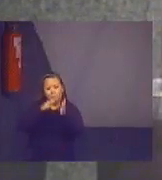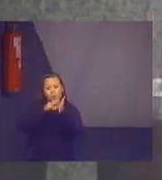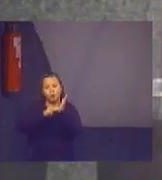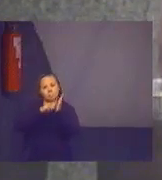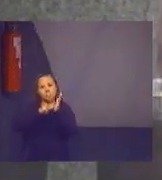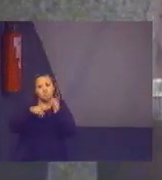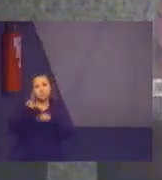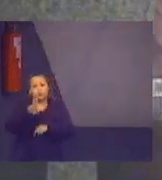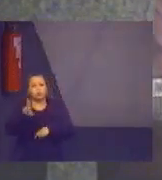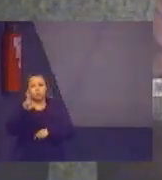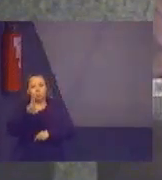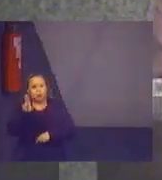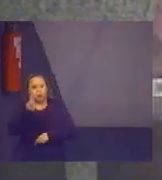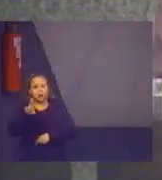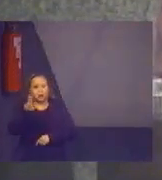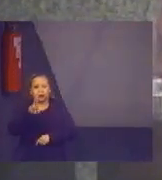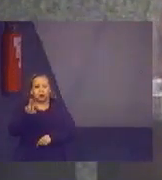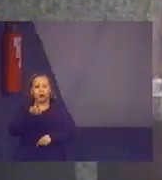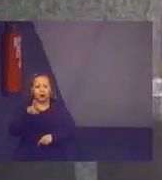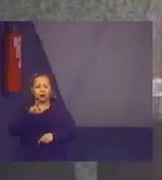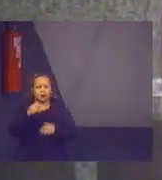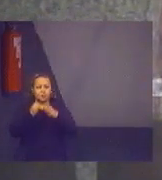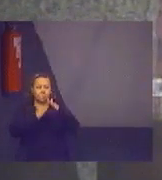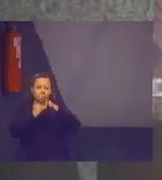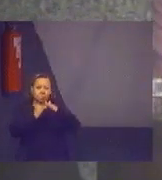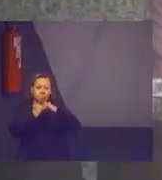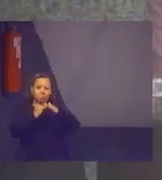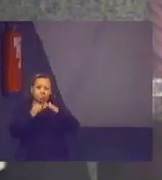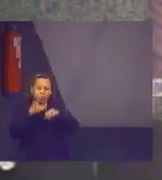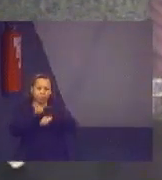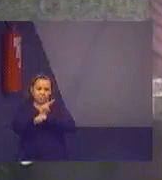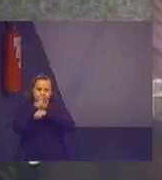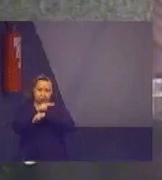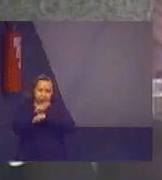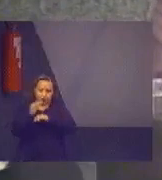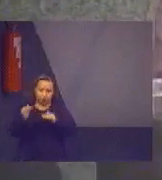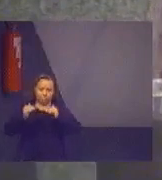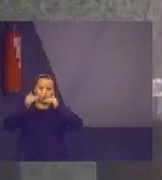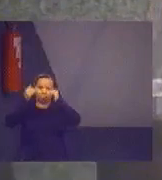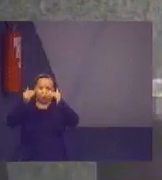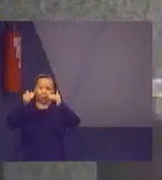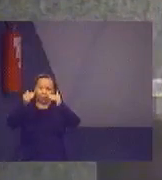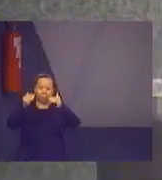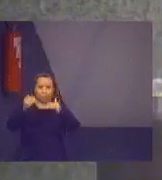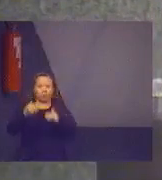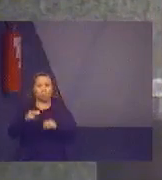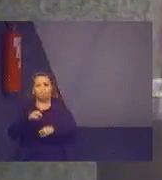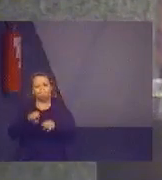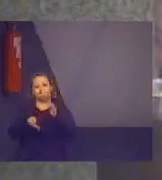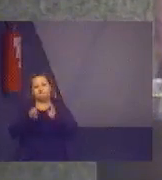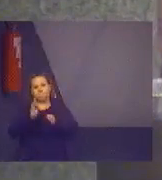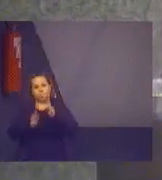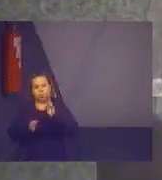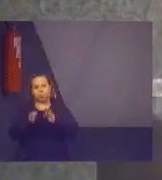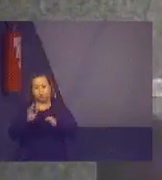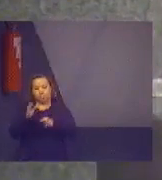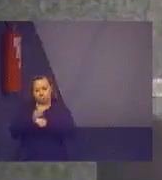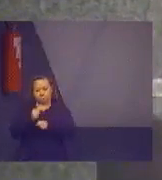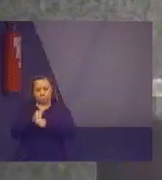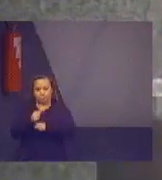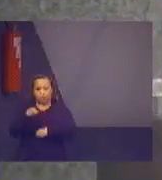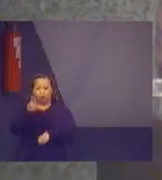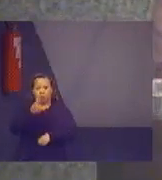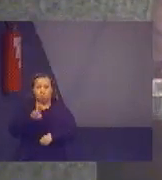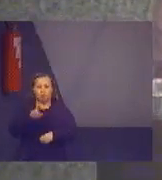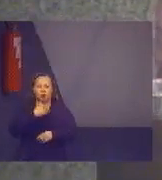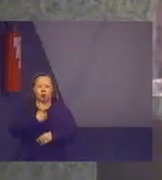é utilizada na entidade de fiscalização superior, que é o Tribunal de Contas da União dos Estados Unidos, que se chama DAO, que